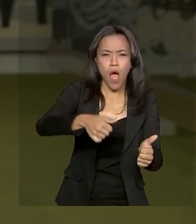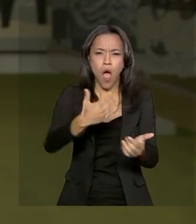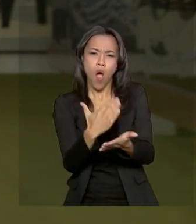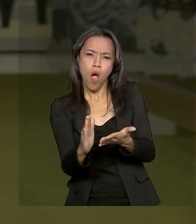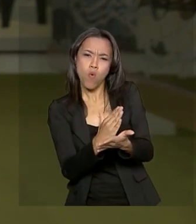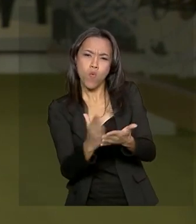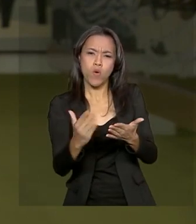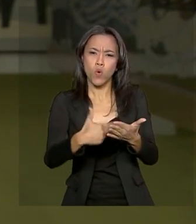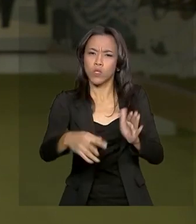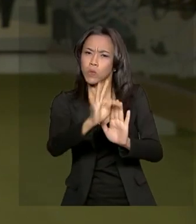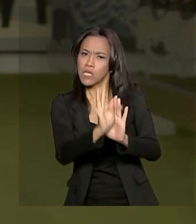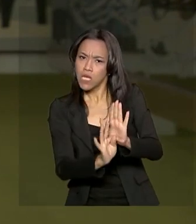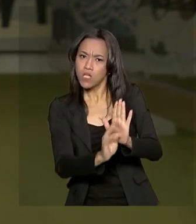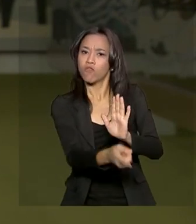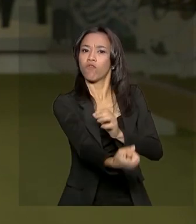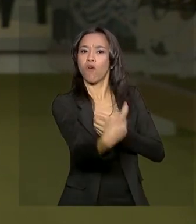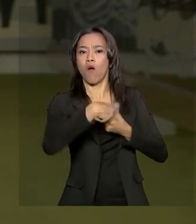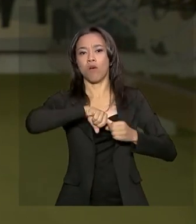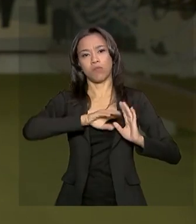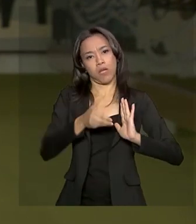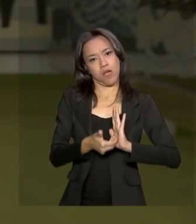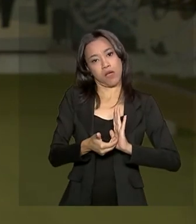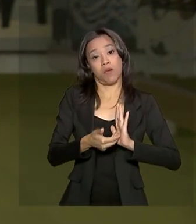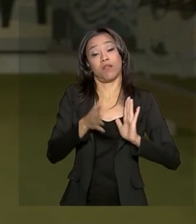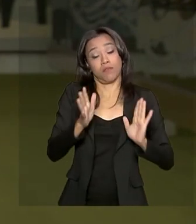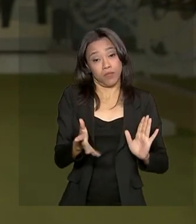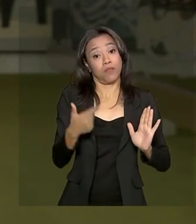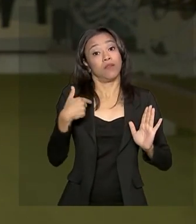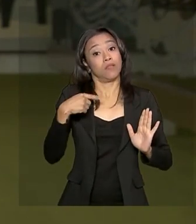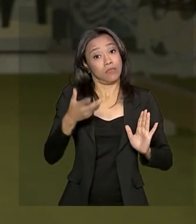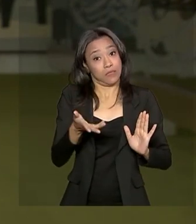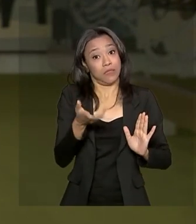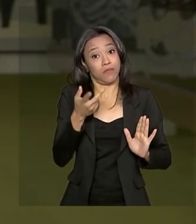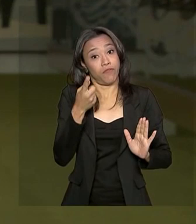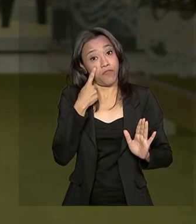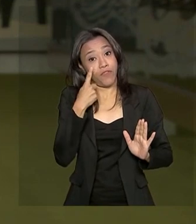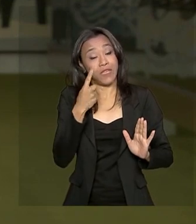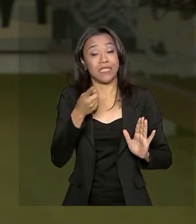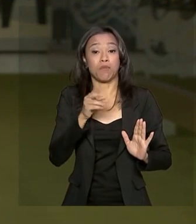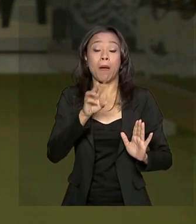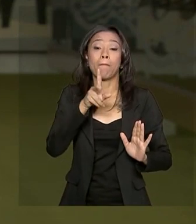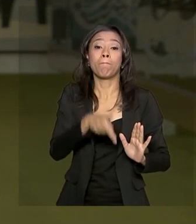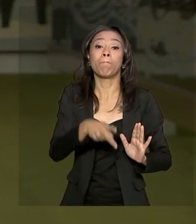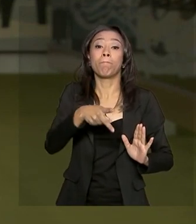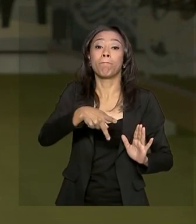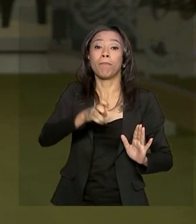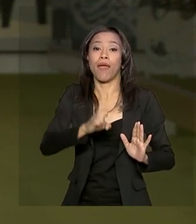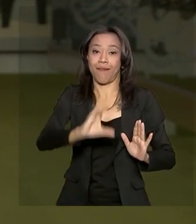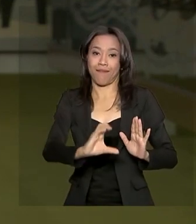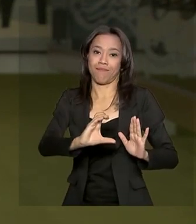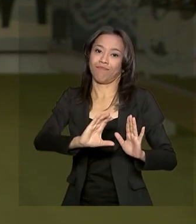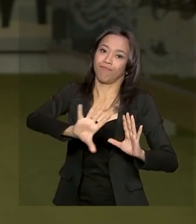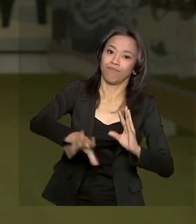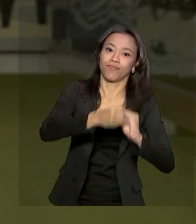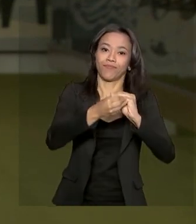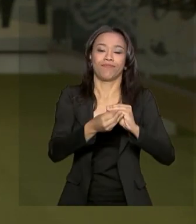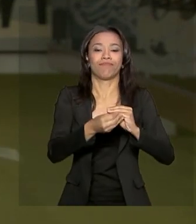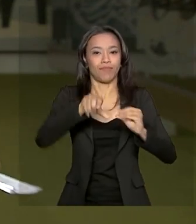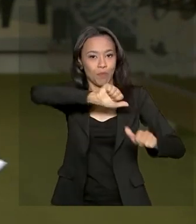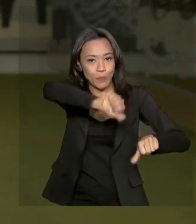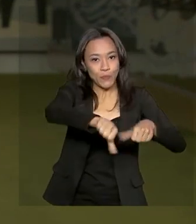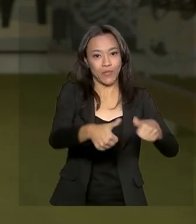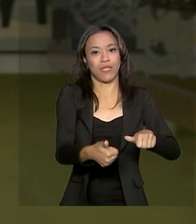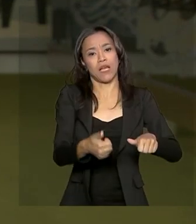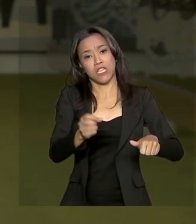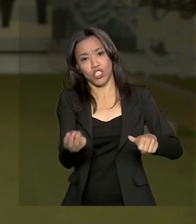para a Câmara, mas a tendência é que eventuais mudanças sejam tratadas por meio de uma PEC paralela. A gente cita, por exemplo, a discussão sobre a